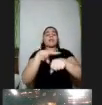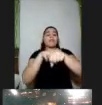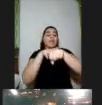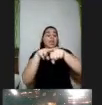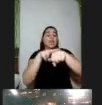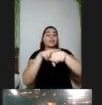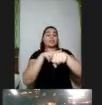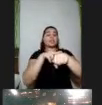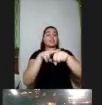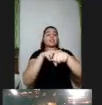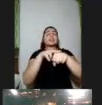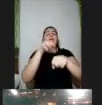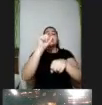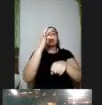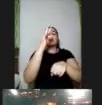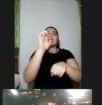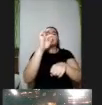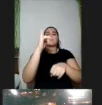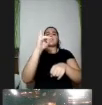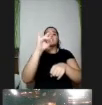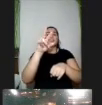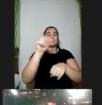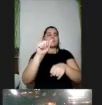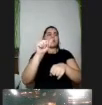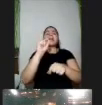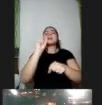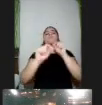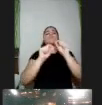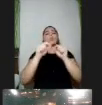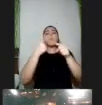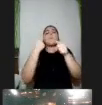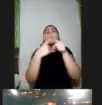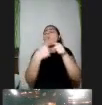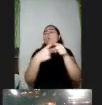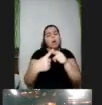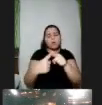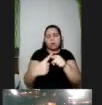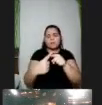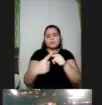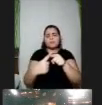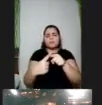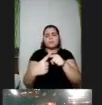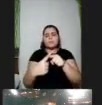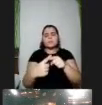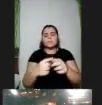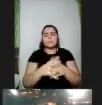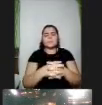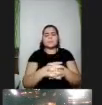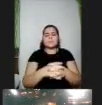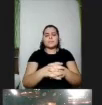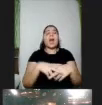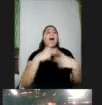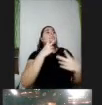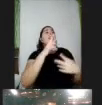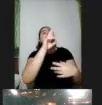afetiva que é a rede do porquê que muitas vezes as pessoas quando vêm de relance falam ah rede afetiva